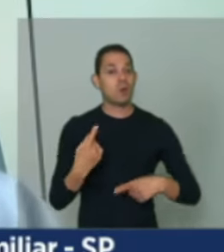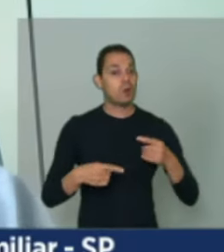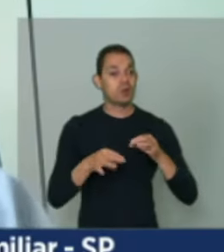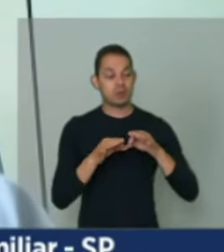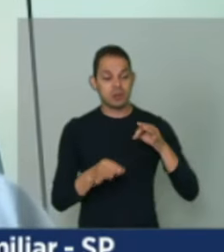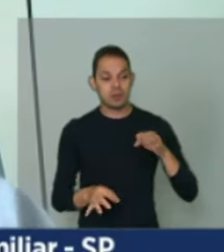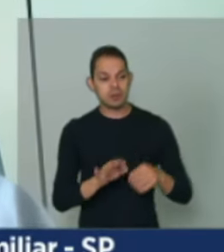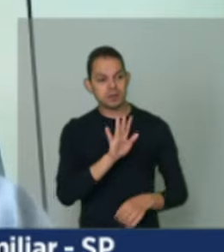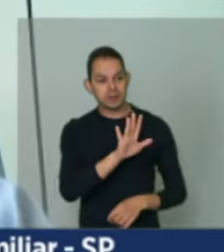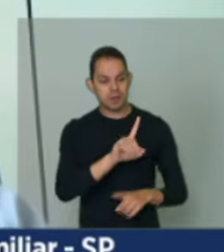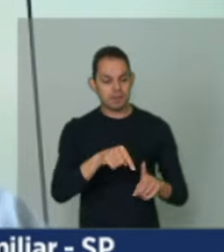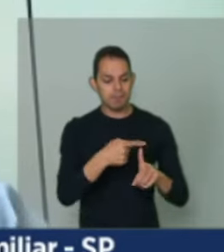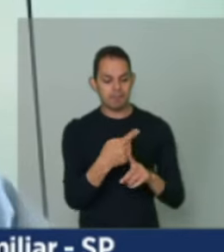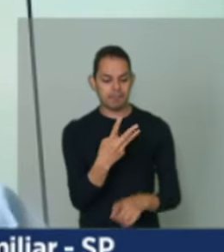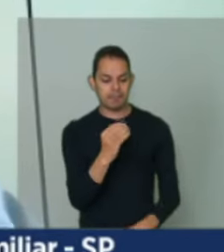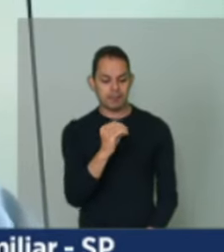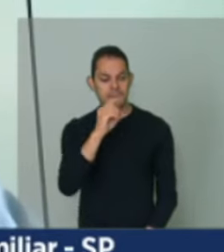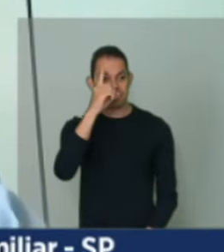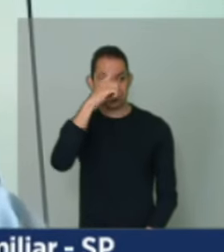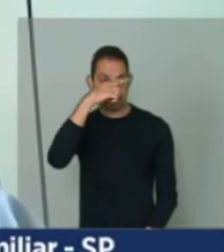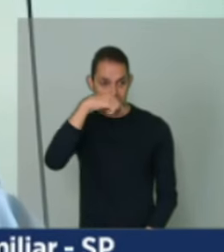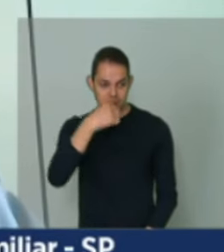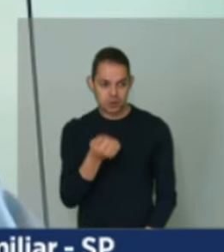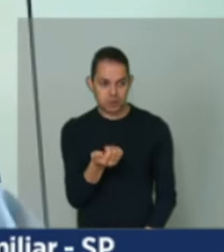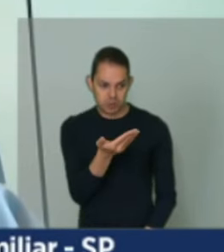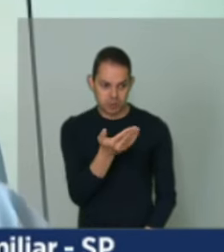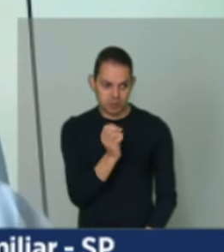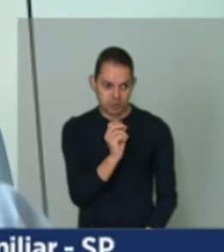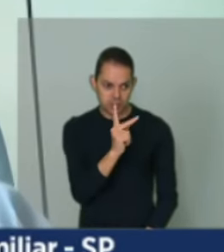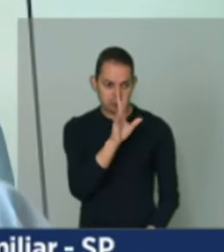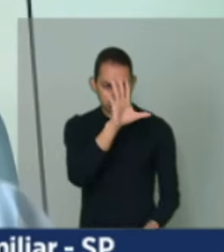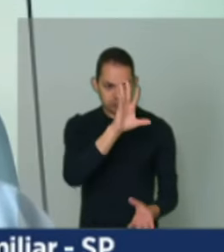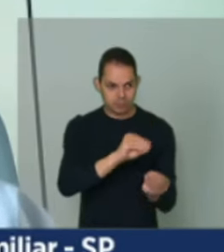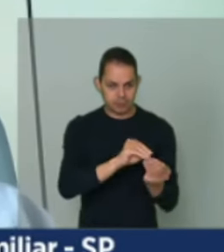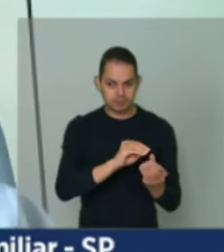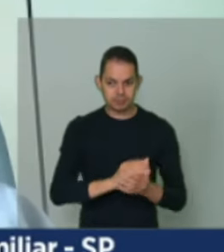acrescentar 30 segundos para você saber se eu concluir. Tá.